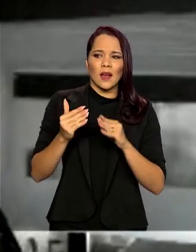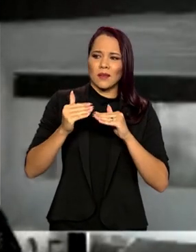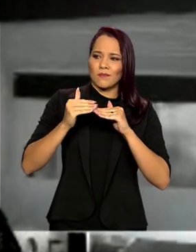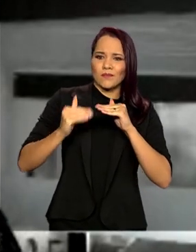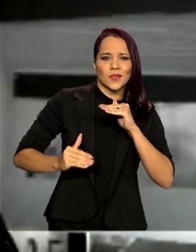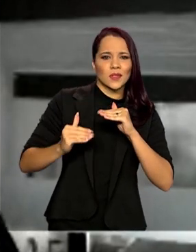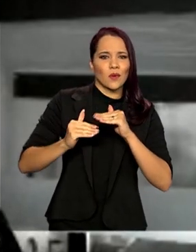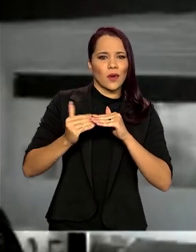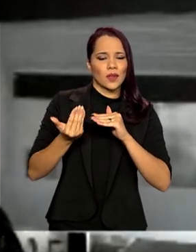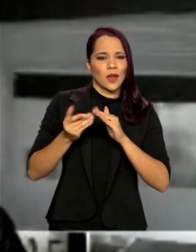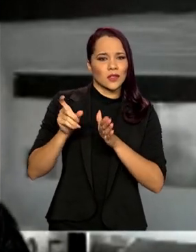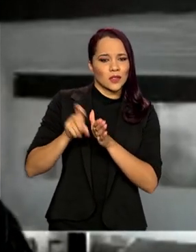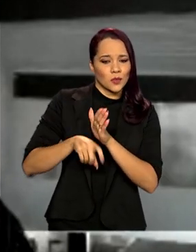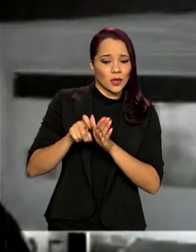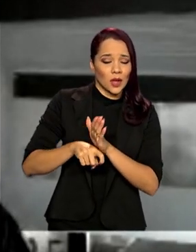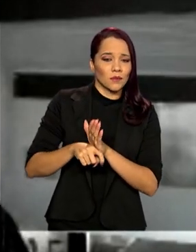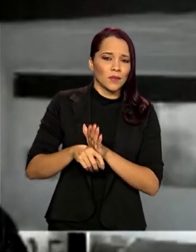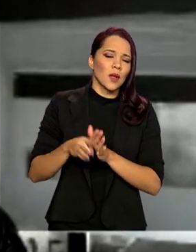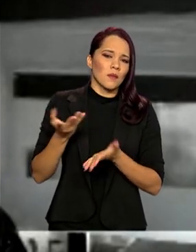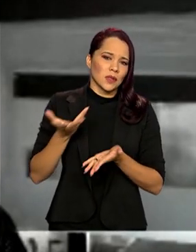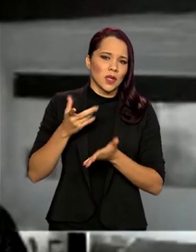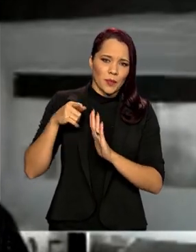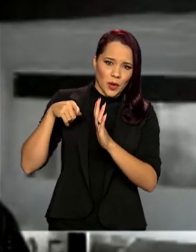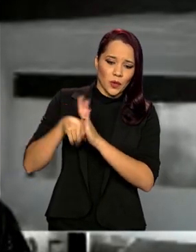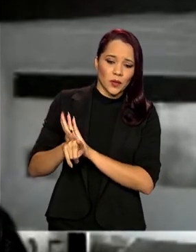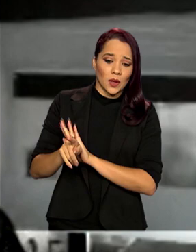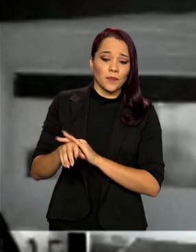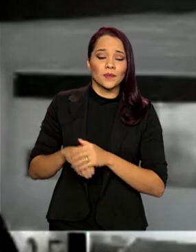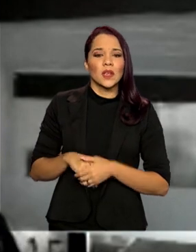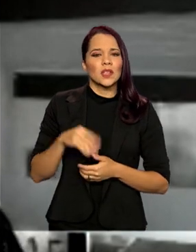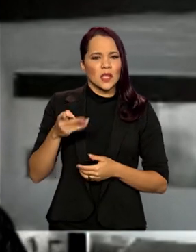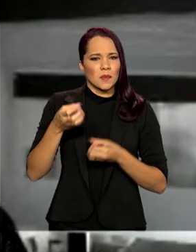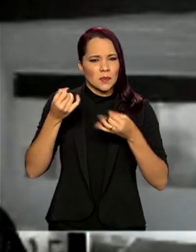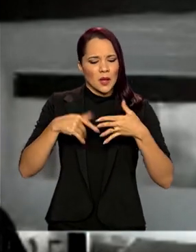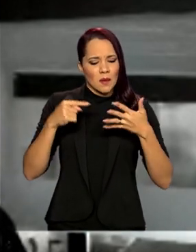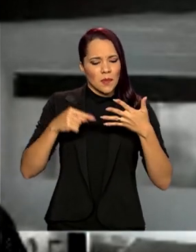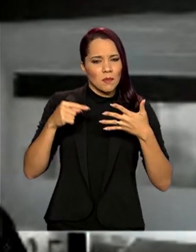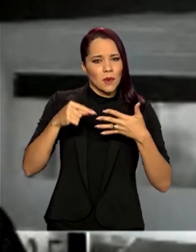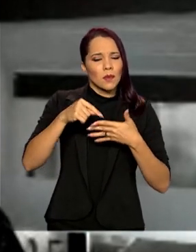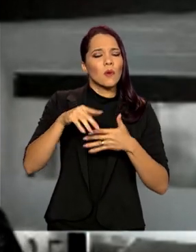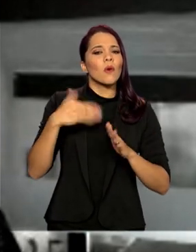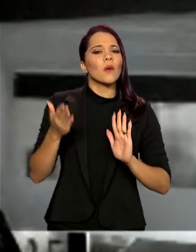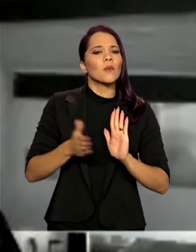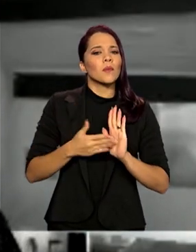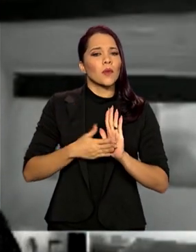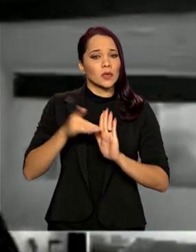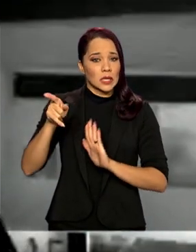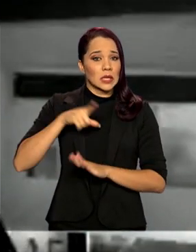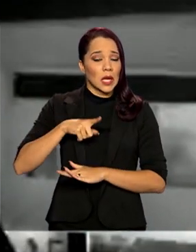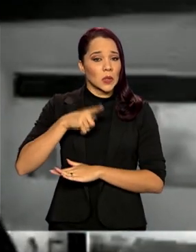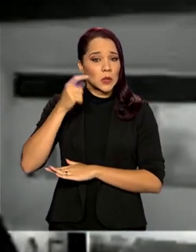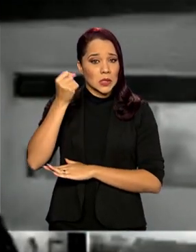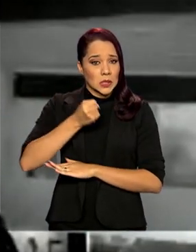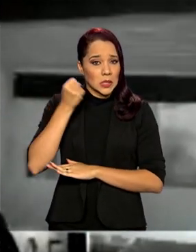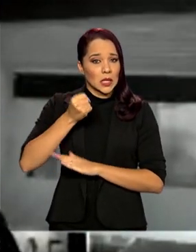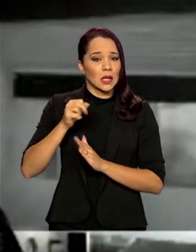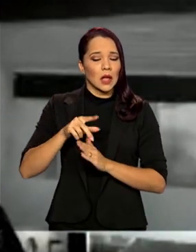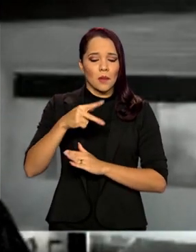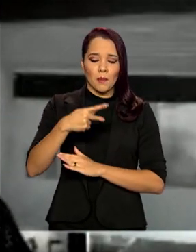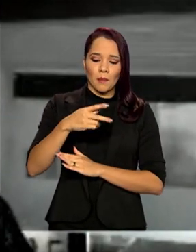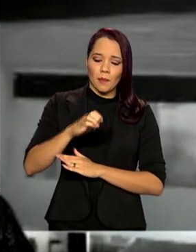tributária, então eu vou permanecer nela, mas eu gostaria de perguntar ao Raul e já para ele pontuando a proposta dele, que está lá no Senado, a PEC 110.